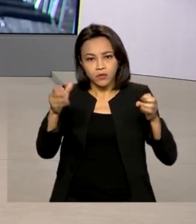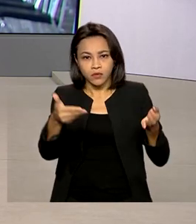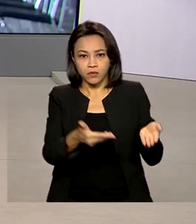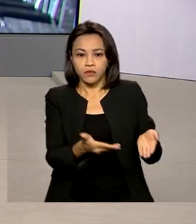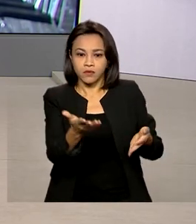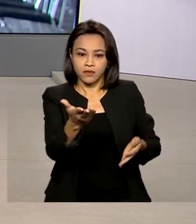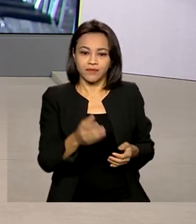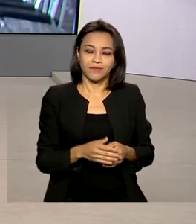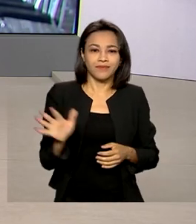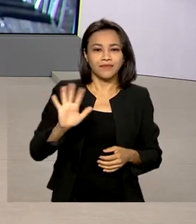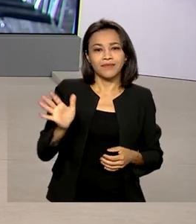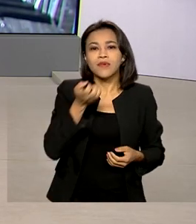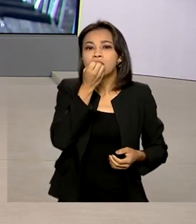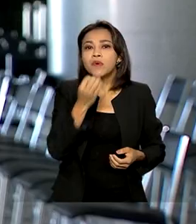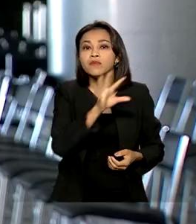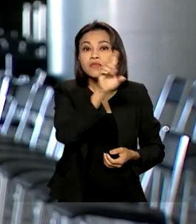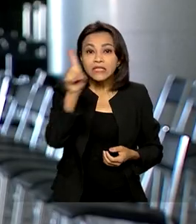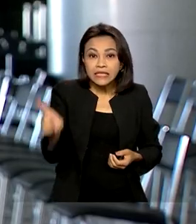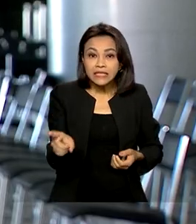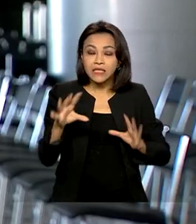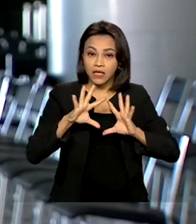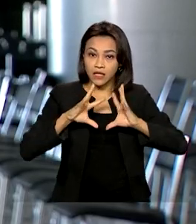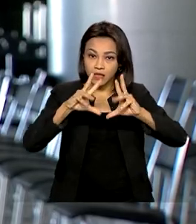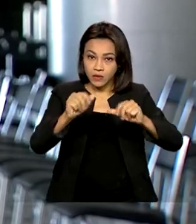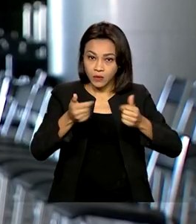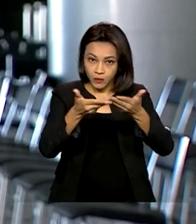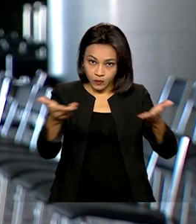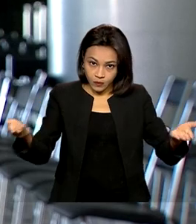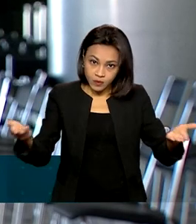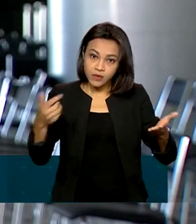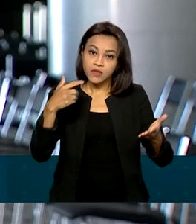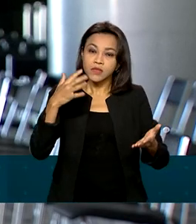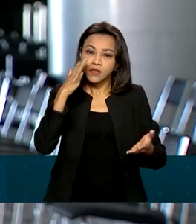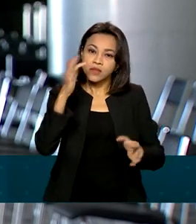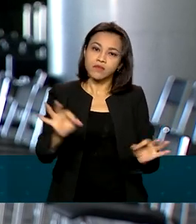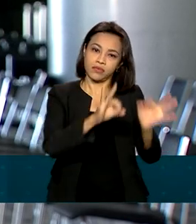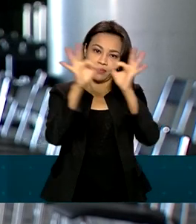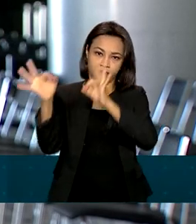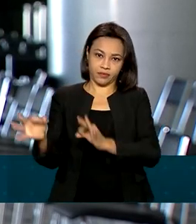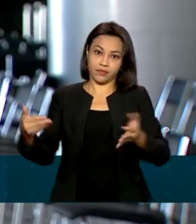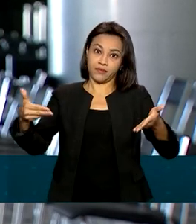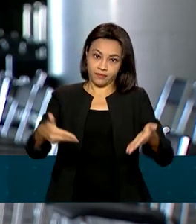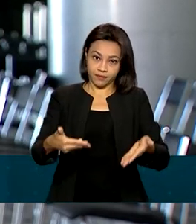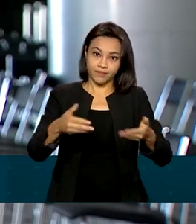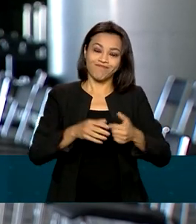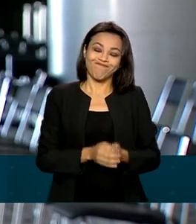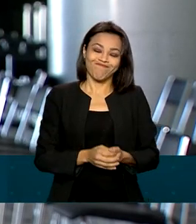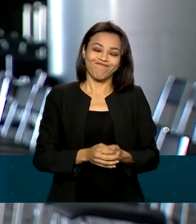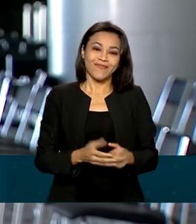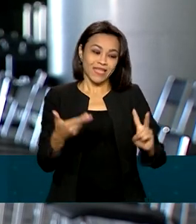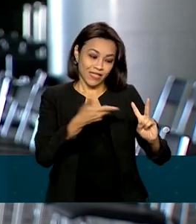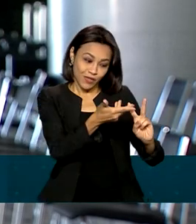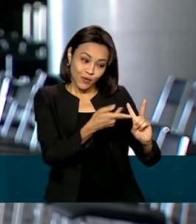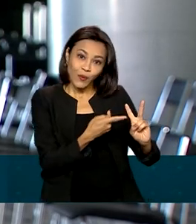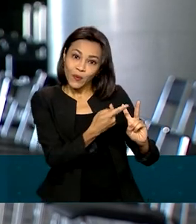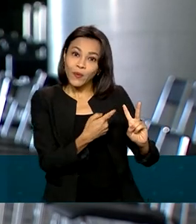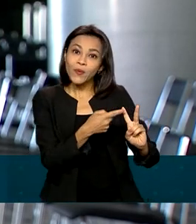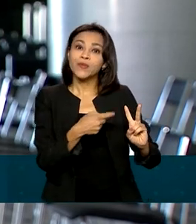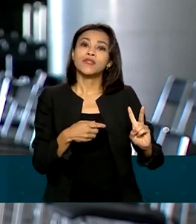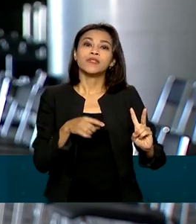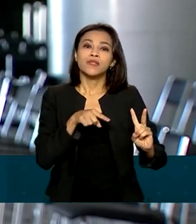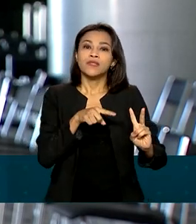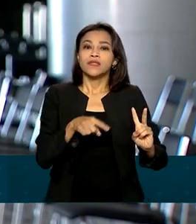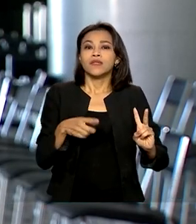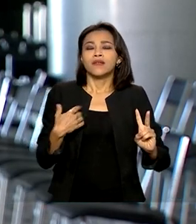Olá, Renata, bom dia para você, bom dia a todos que nos acompanham. E é isso mesmo, além desses profissionais de segurança,